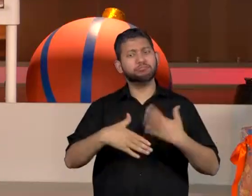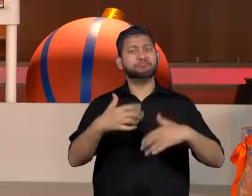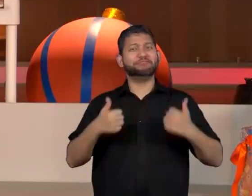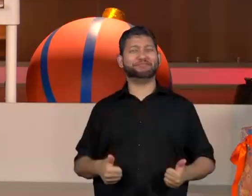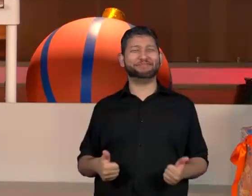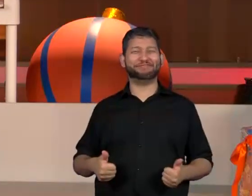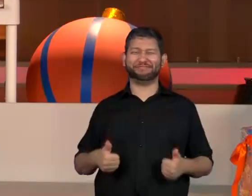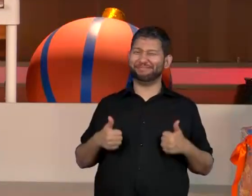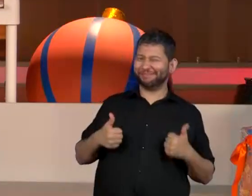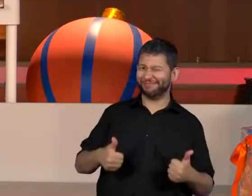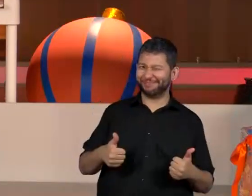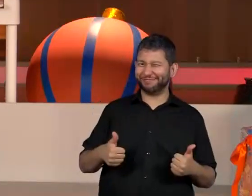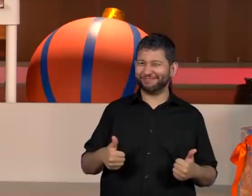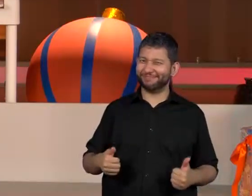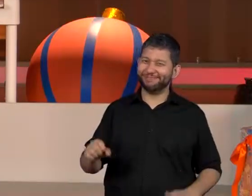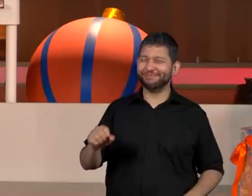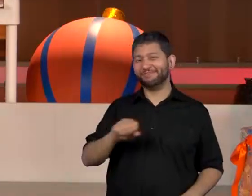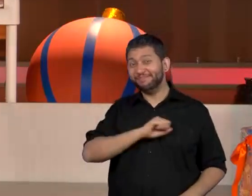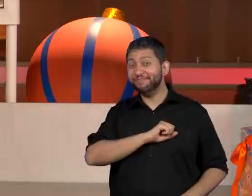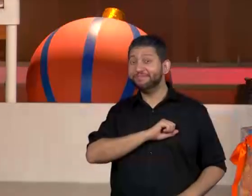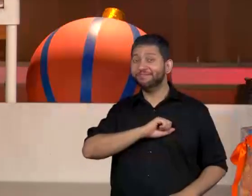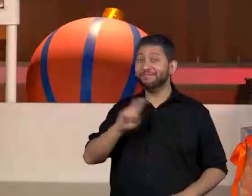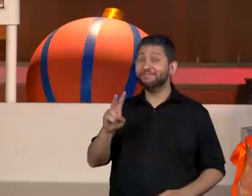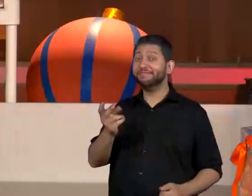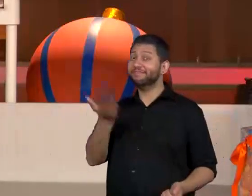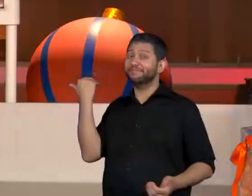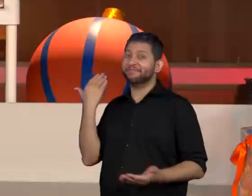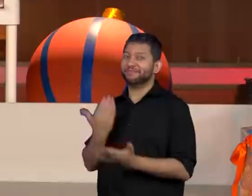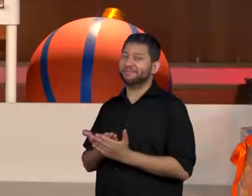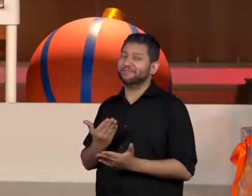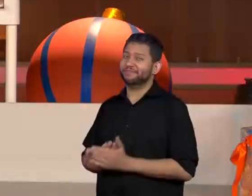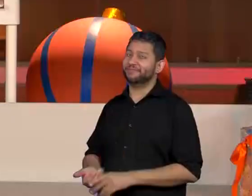Então, bora para o título desta aula.